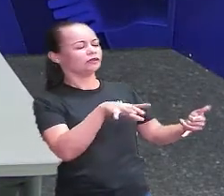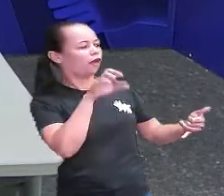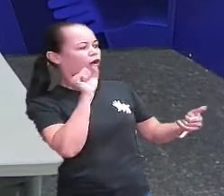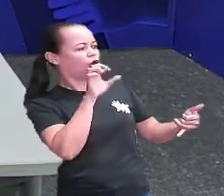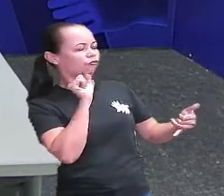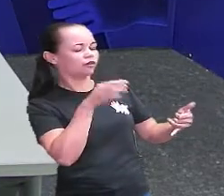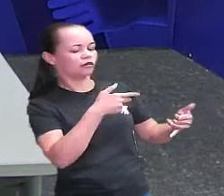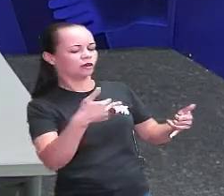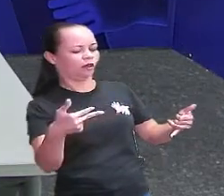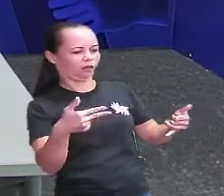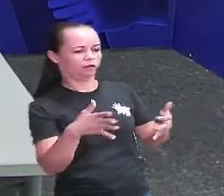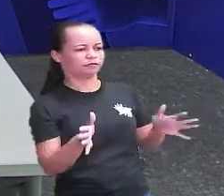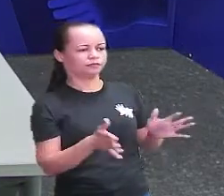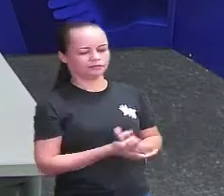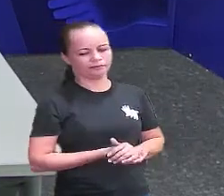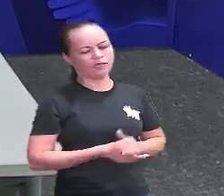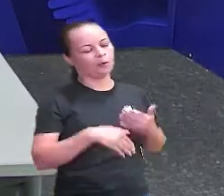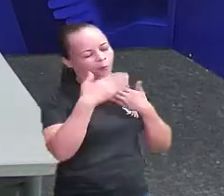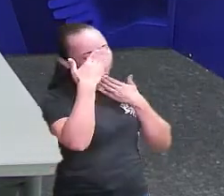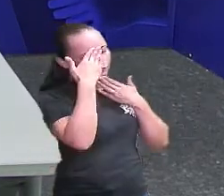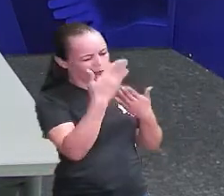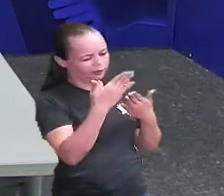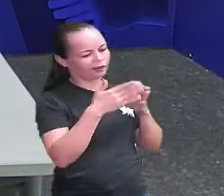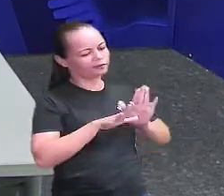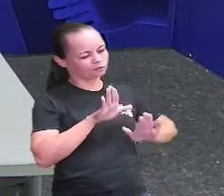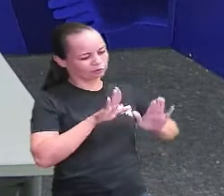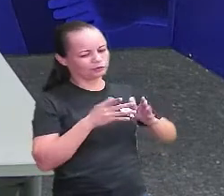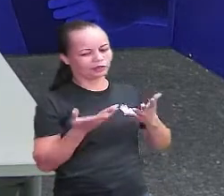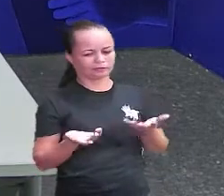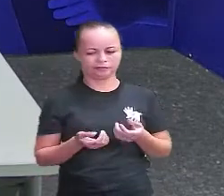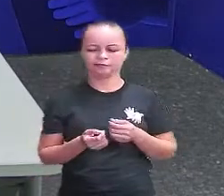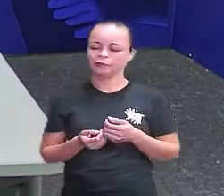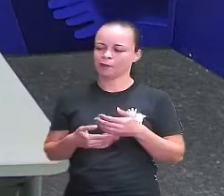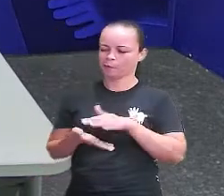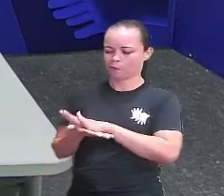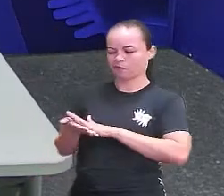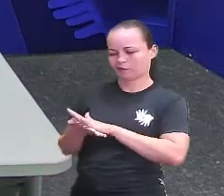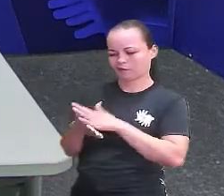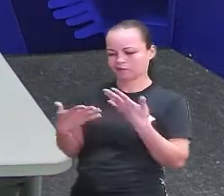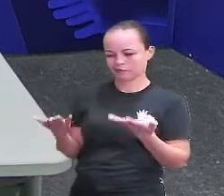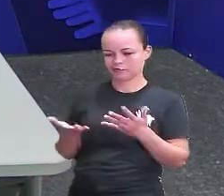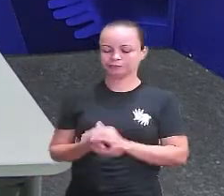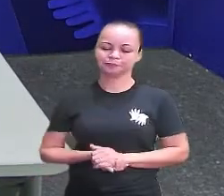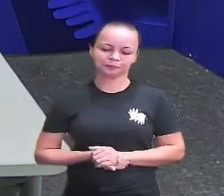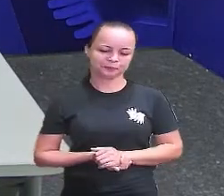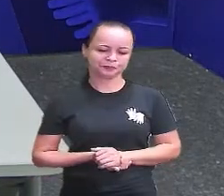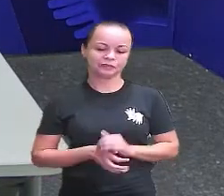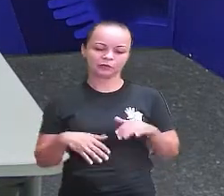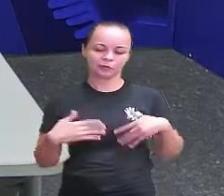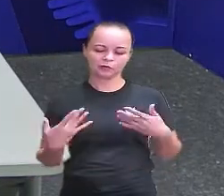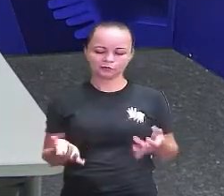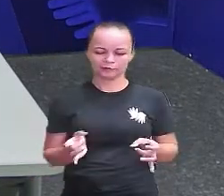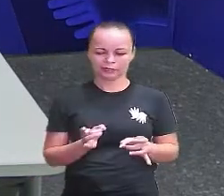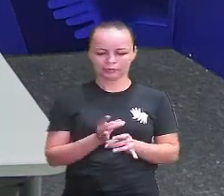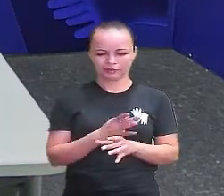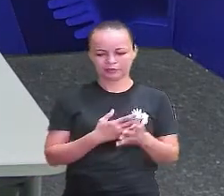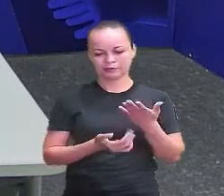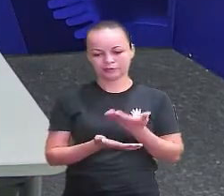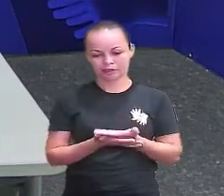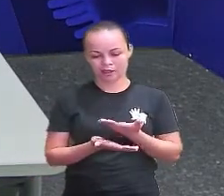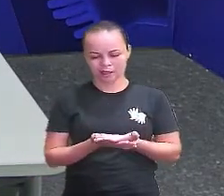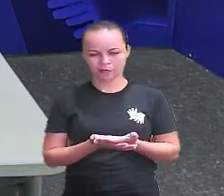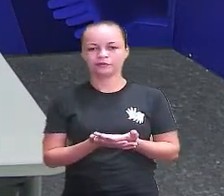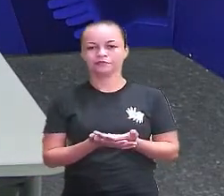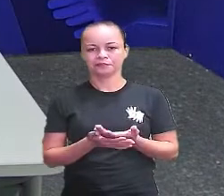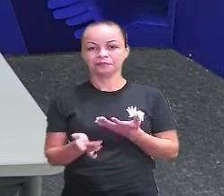obrigada, tá? Por nada, pode ficar tranquilo, tá bom? Então, por hoje é só, pessoal. A nossa aula acaba